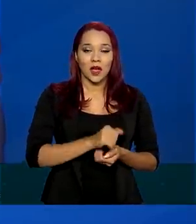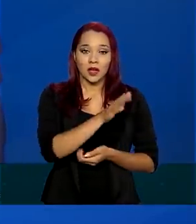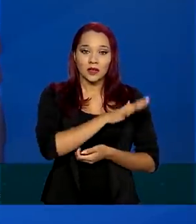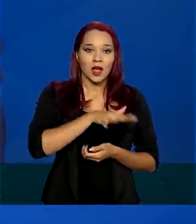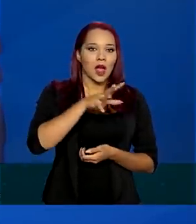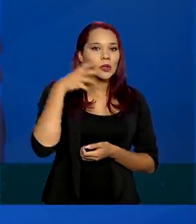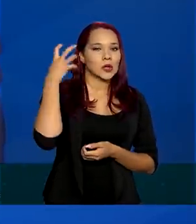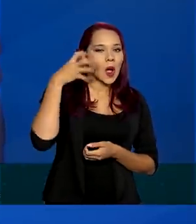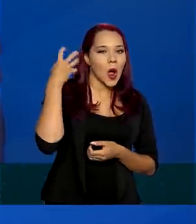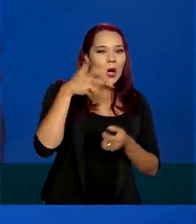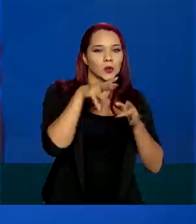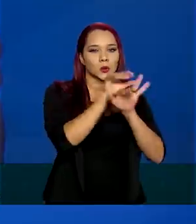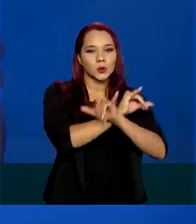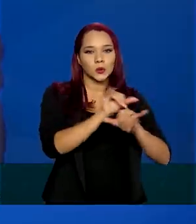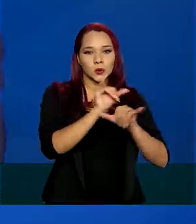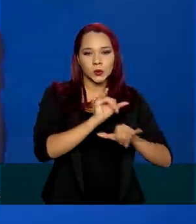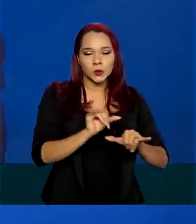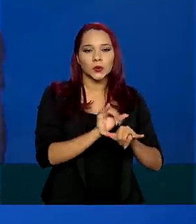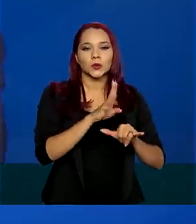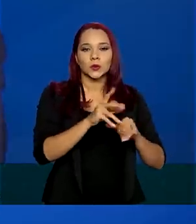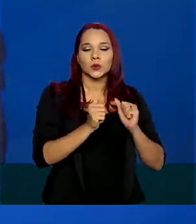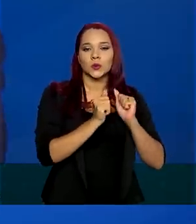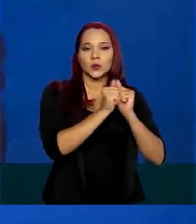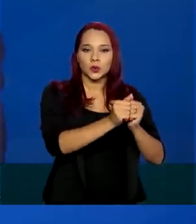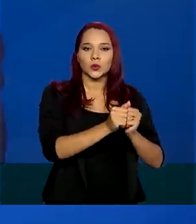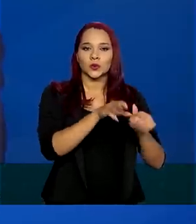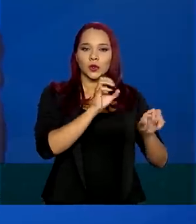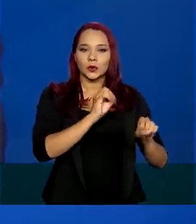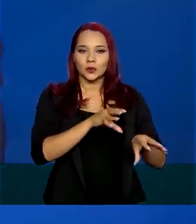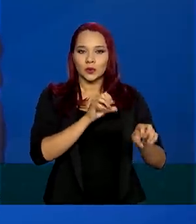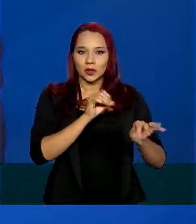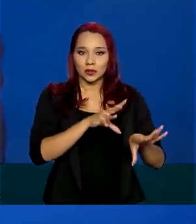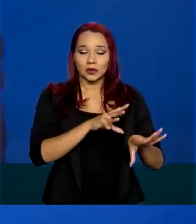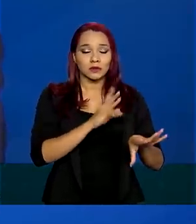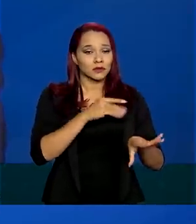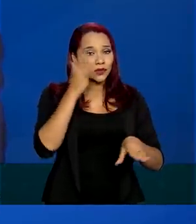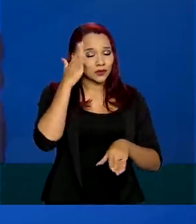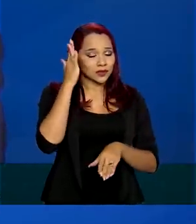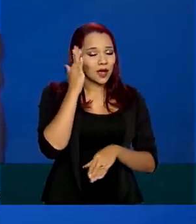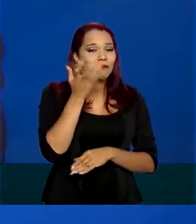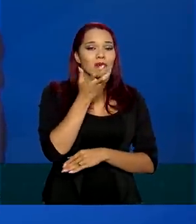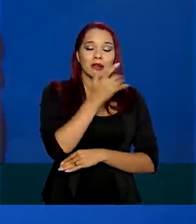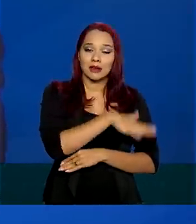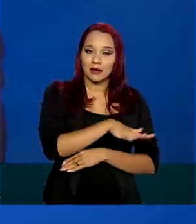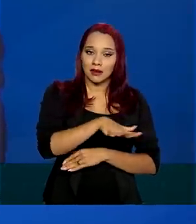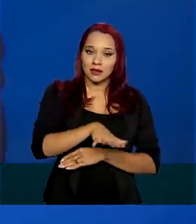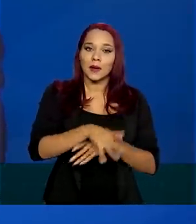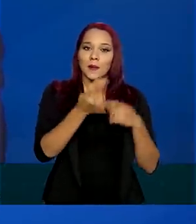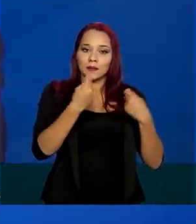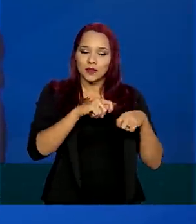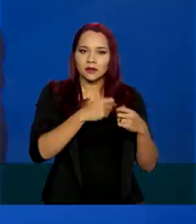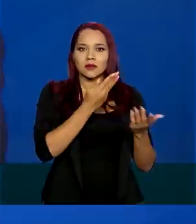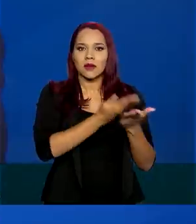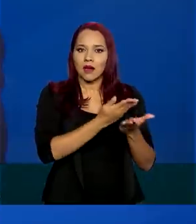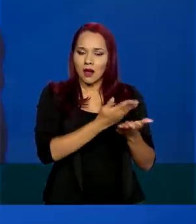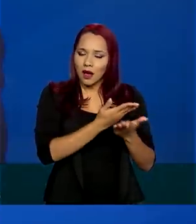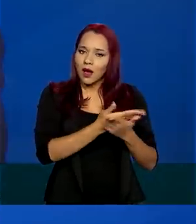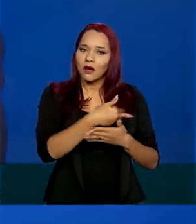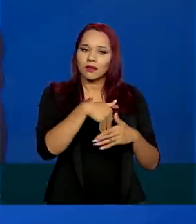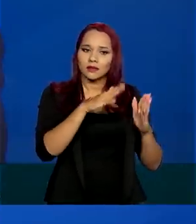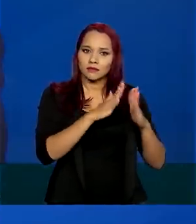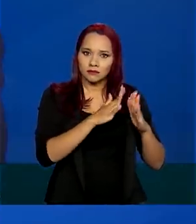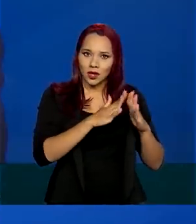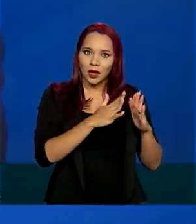radiodifusão, isso em apoio à educação. Nós sabemos que as crianças têm que ter as aulas em casa,